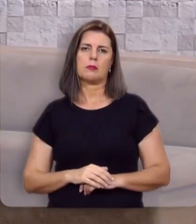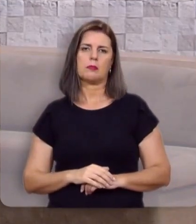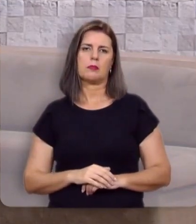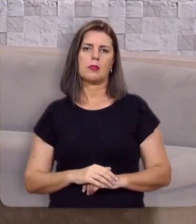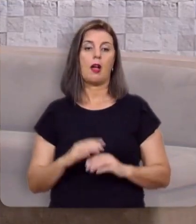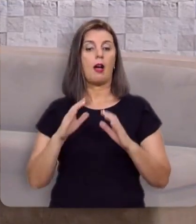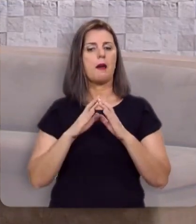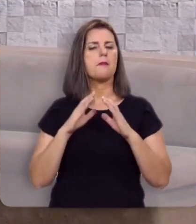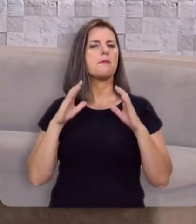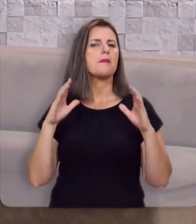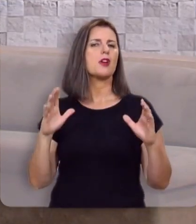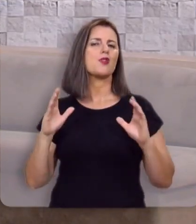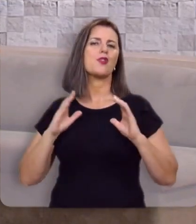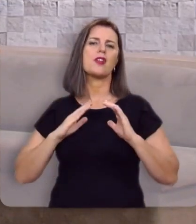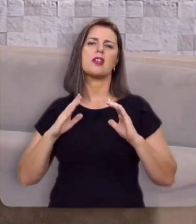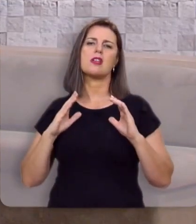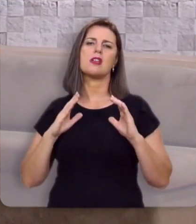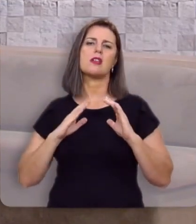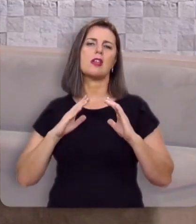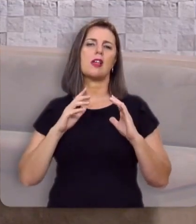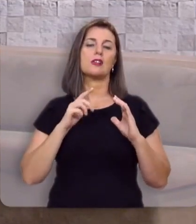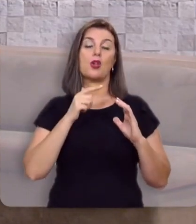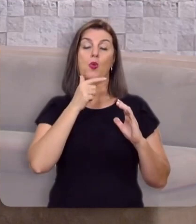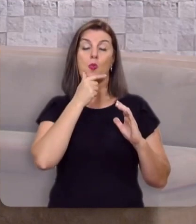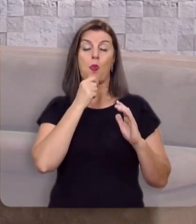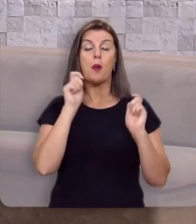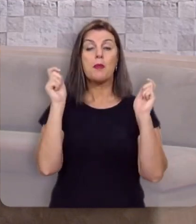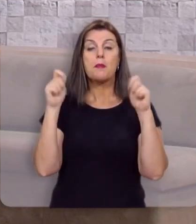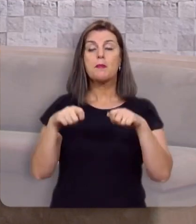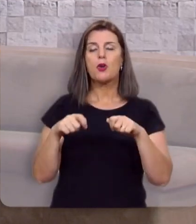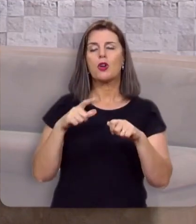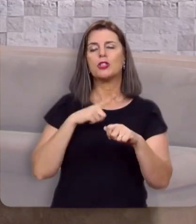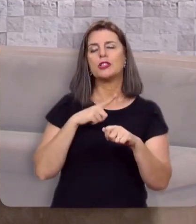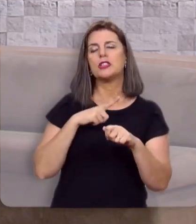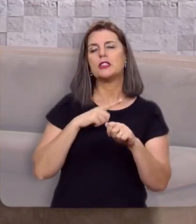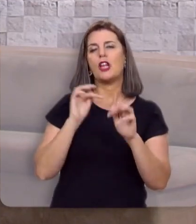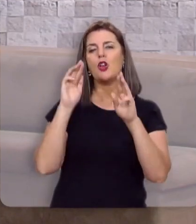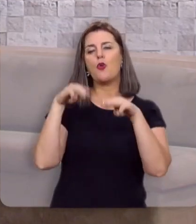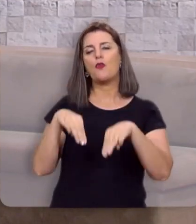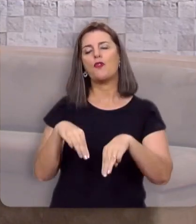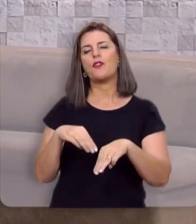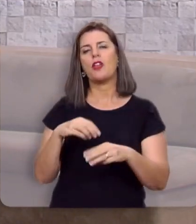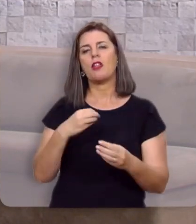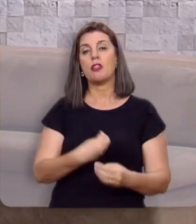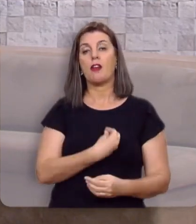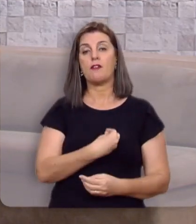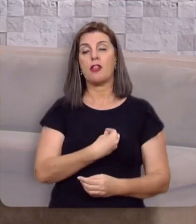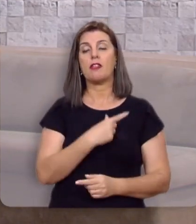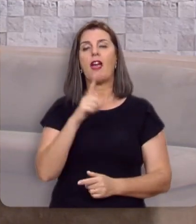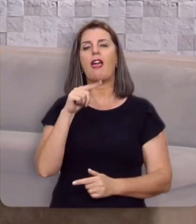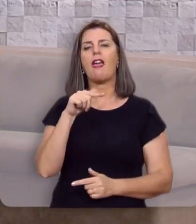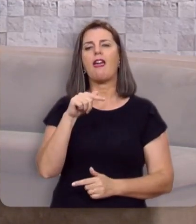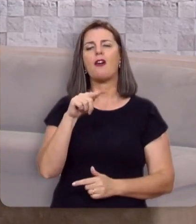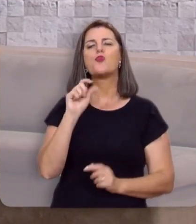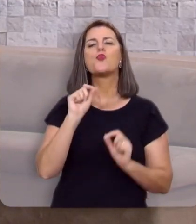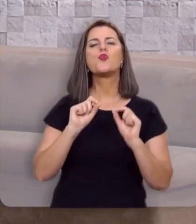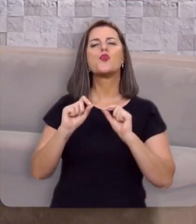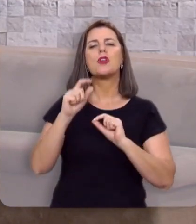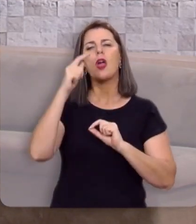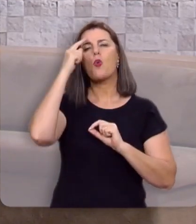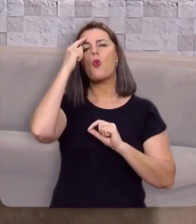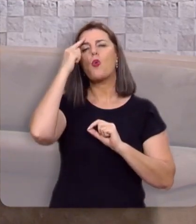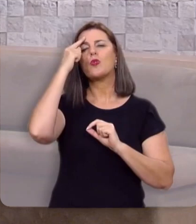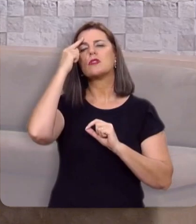A maior riqueza que um homem pode ter no final da sua vida, é uma consciência tranquila, é um